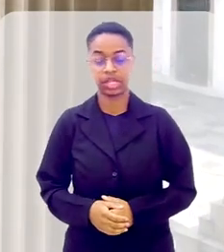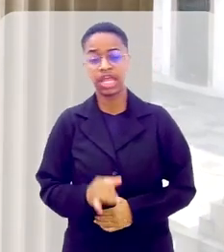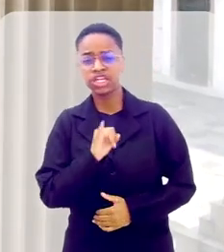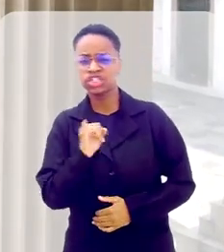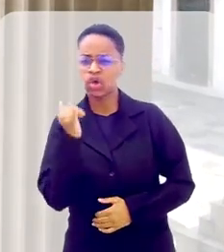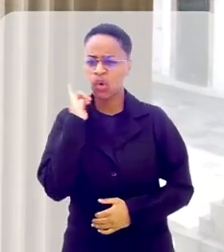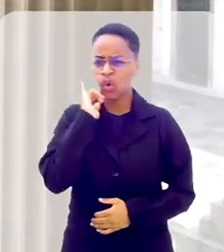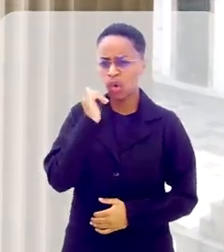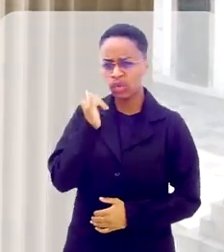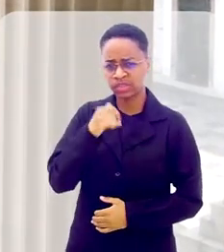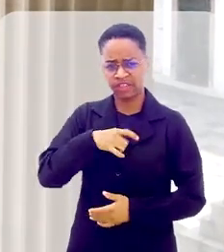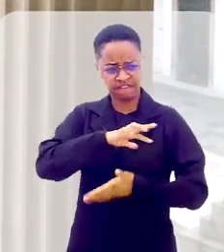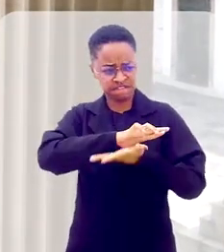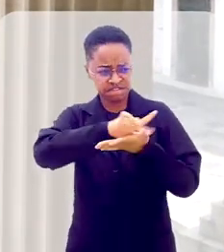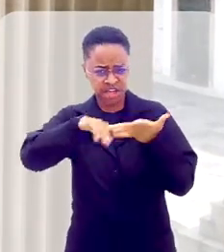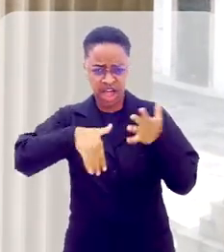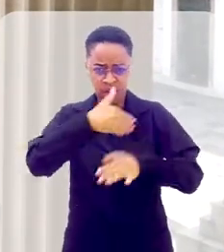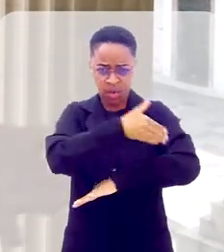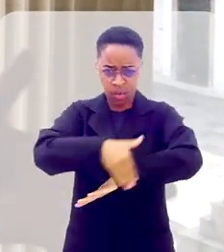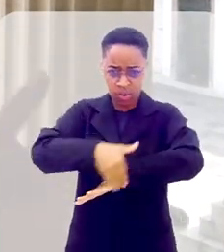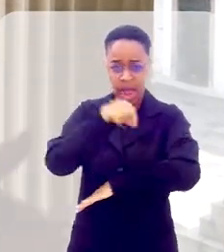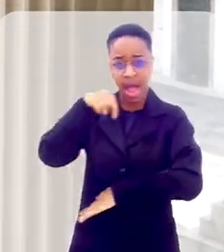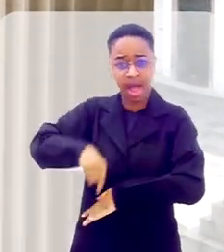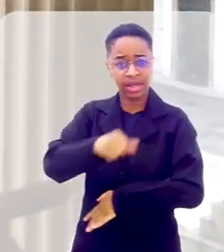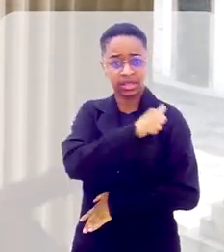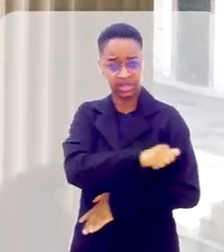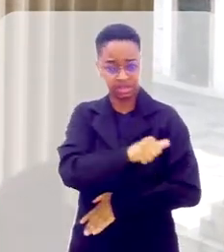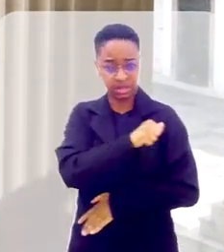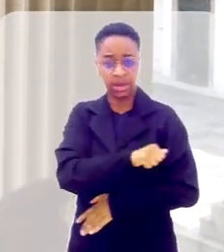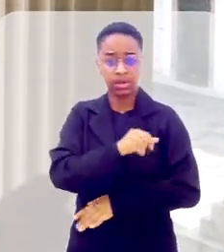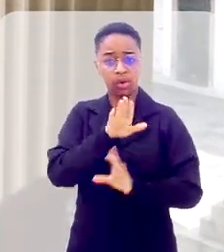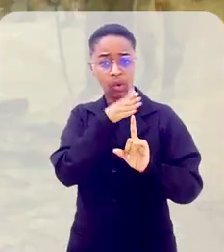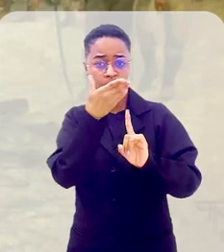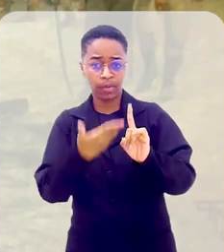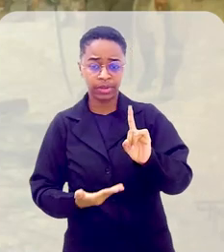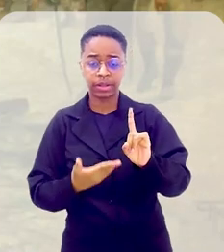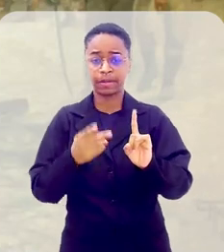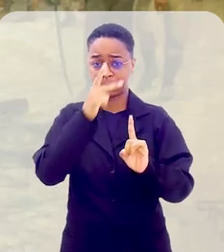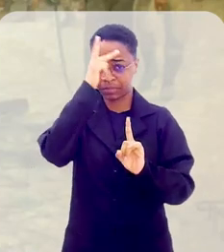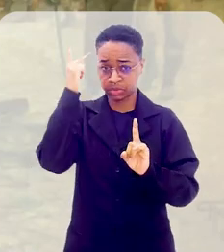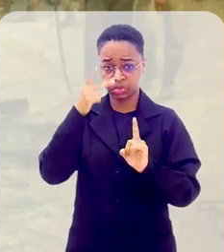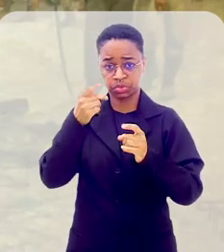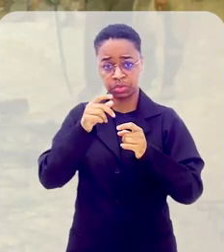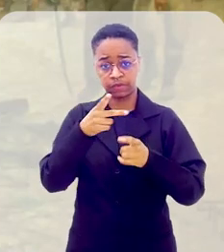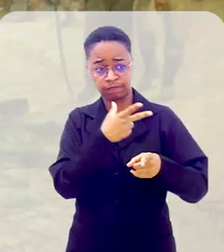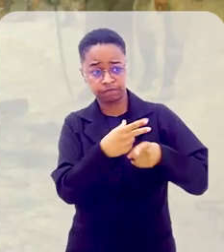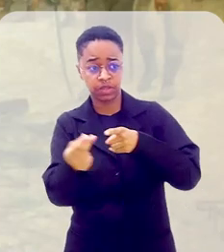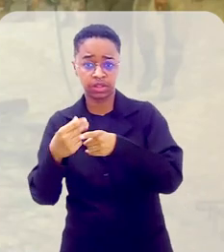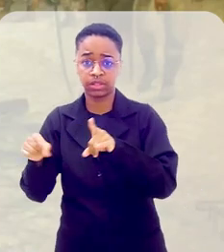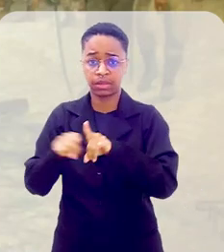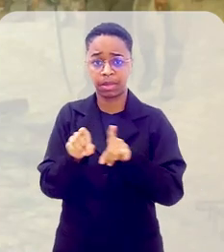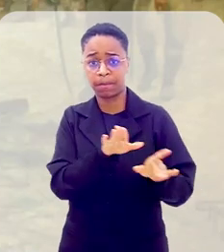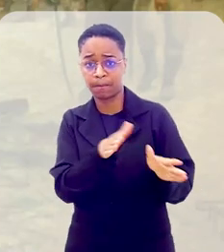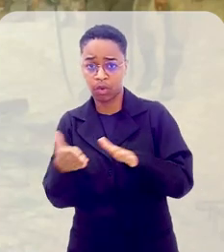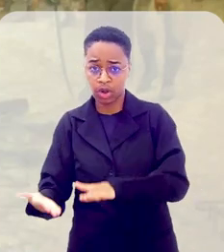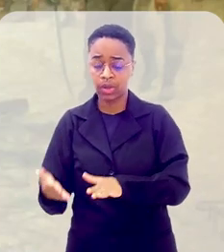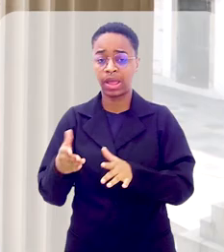falasse que diversas ruas do Rio de Janeiro homenageiam mártires heróis da guerra de independência da Bahia?